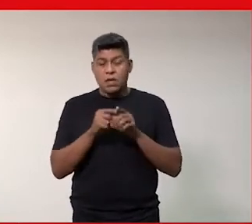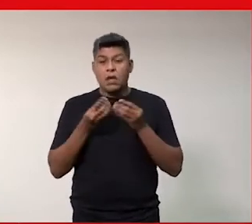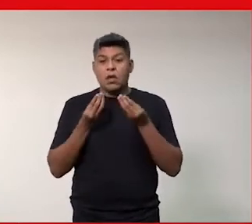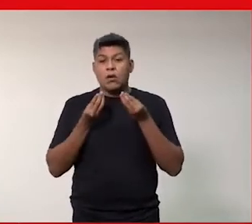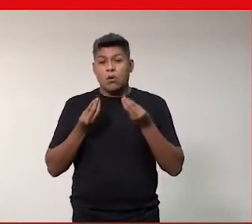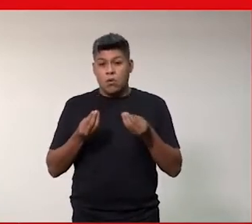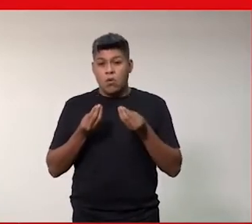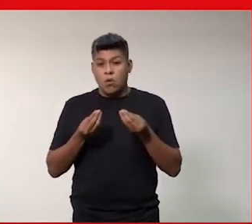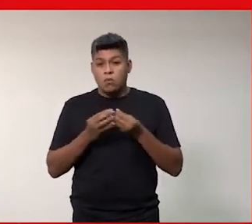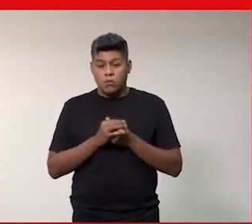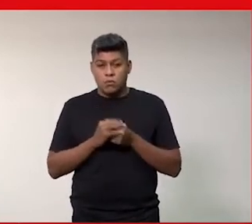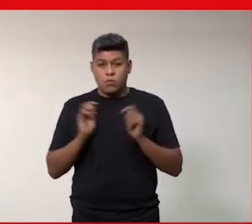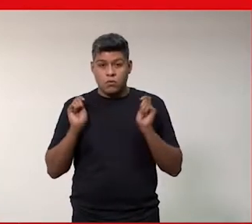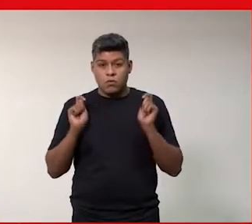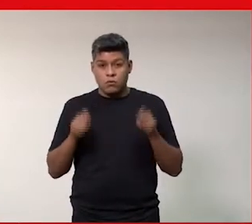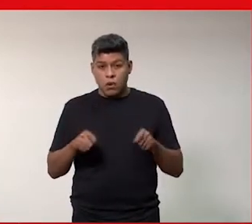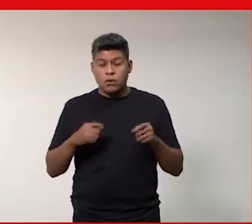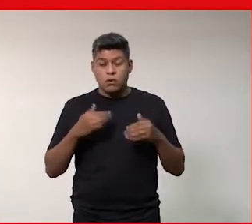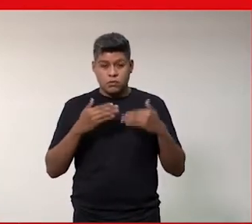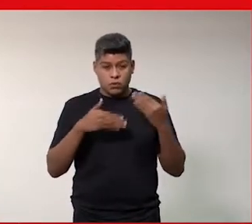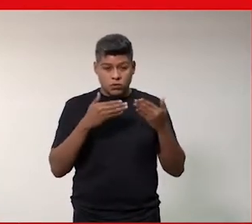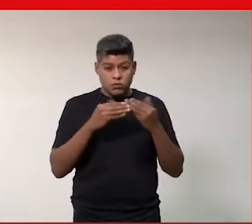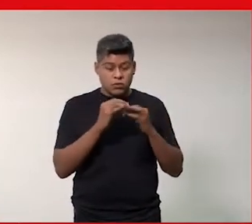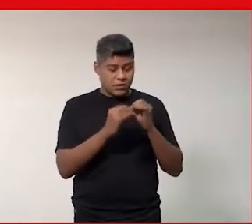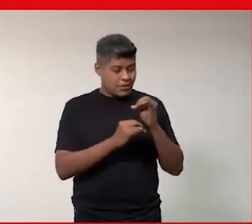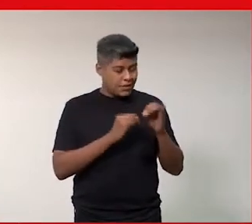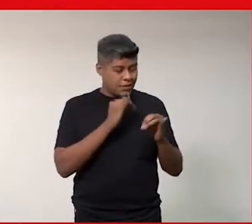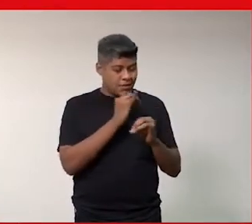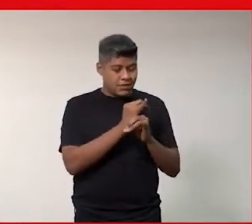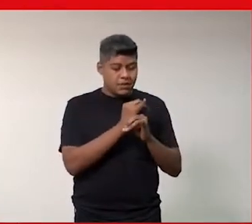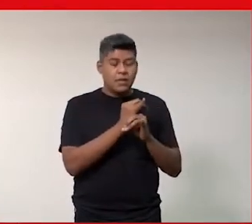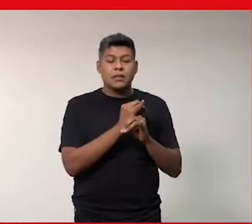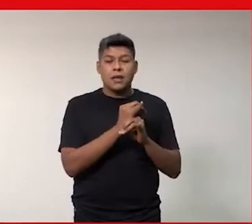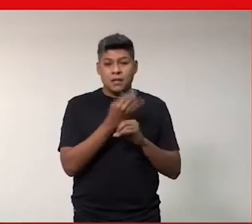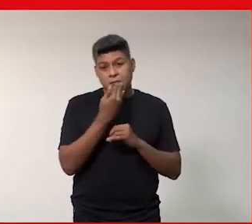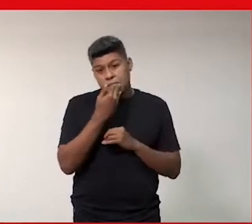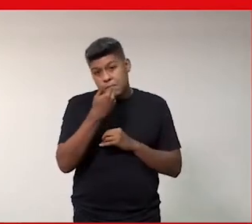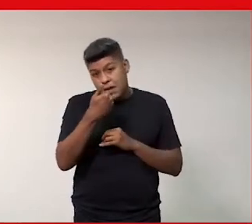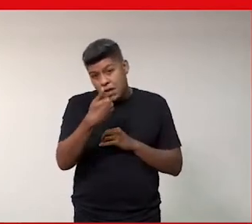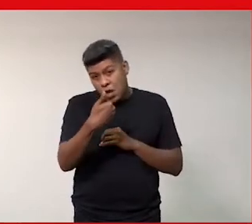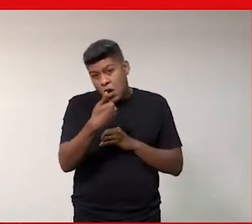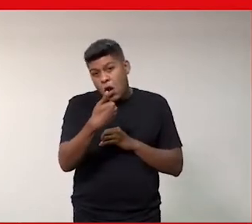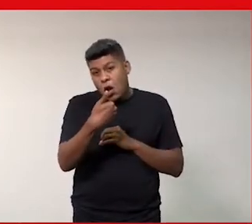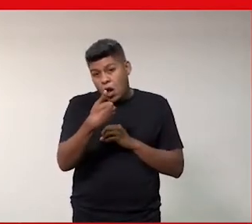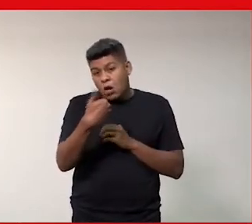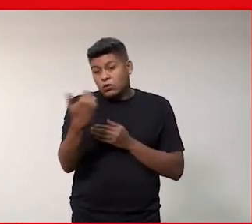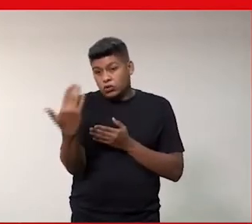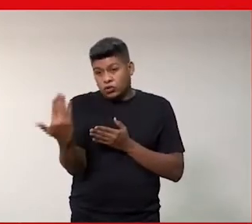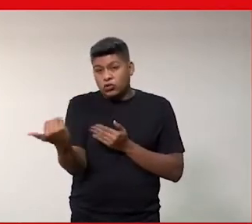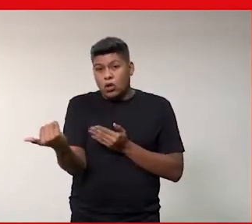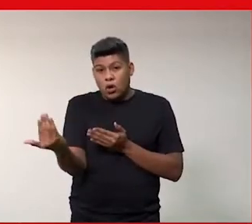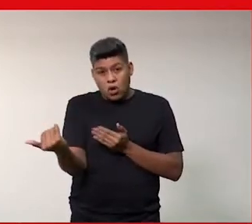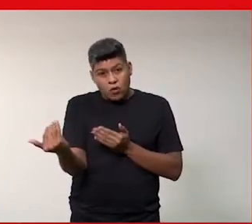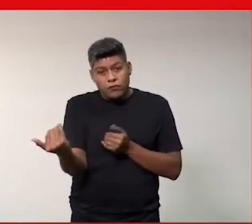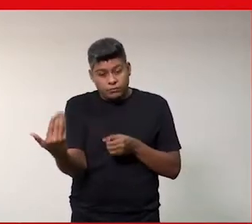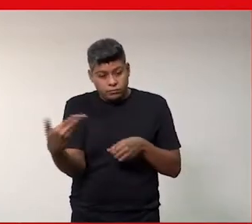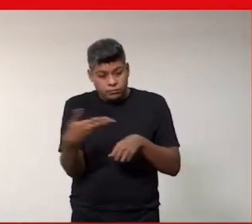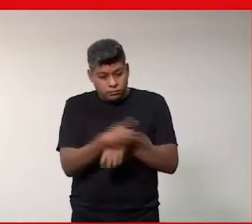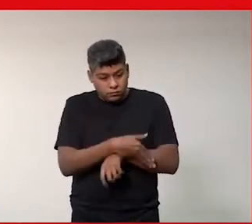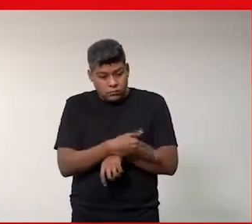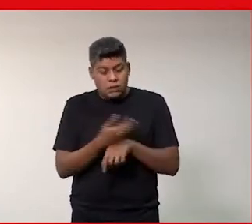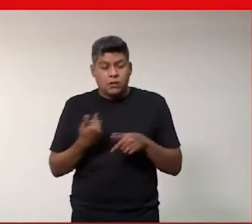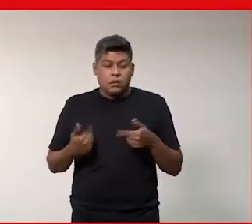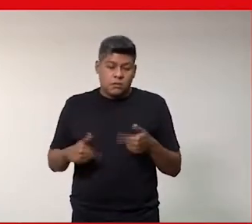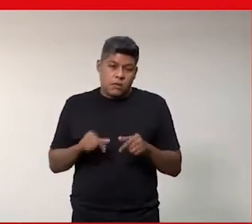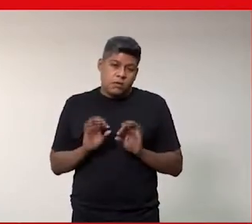podemos produzir então uma internet melhor para jovens que não ingressaram no mercado